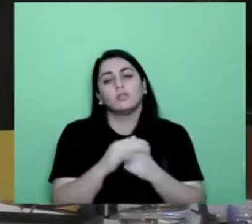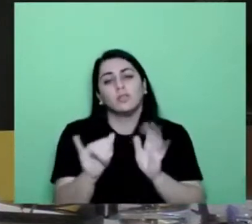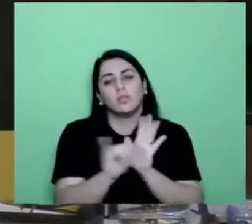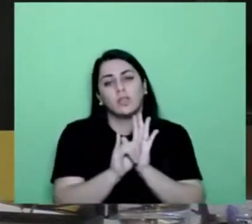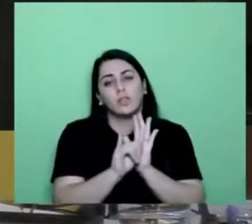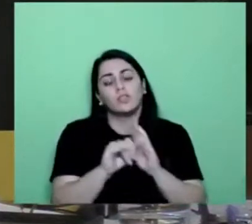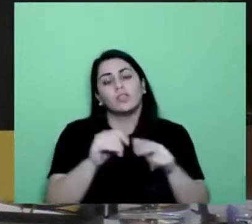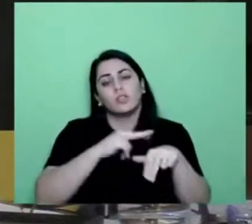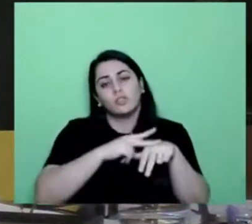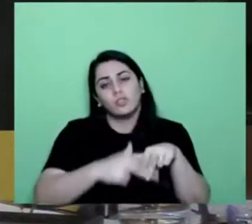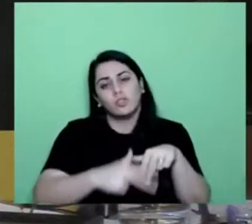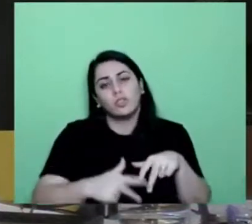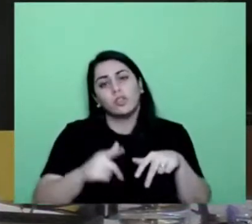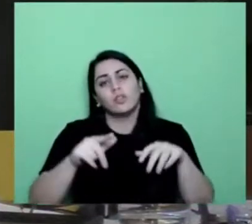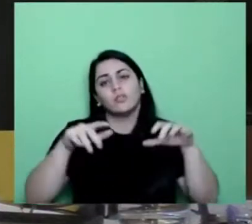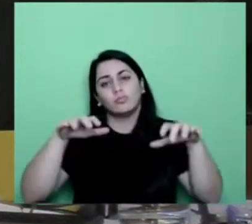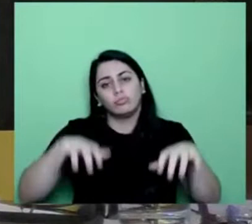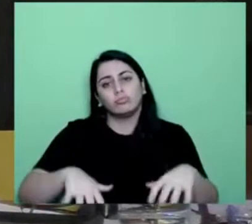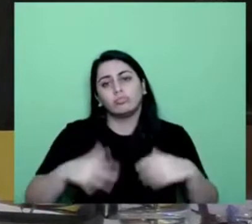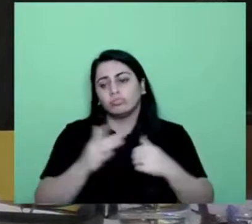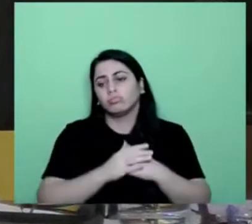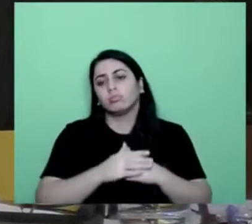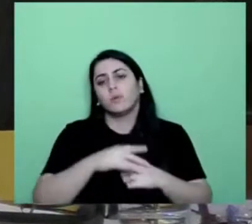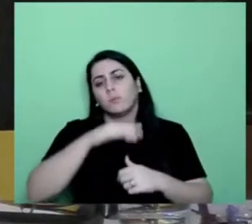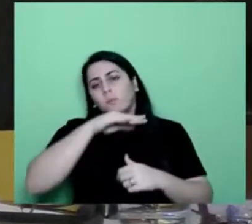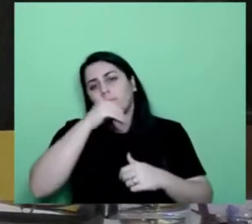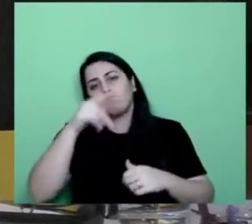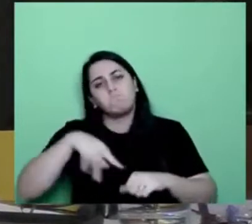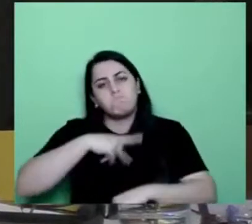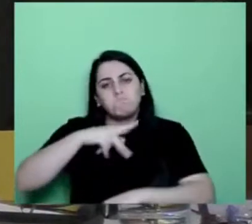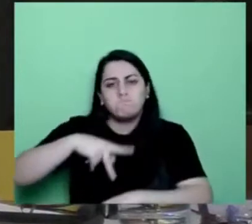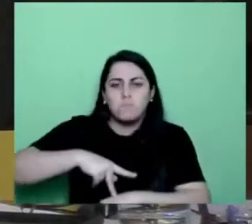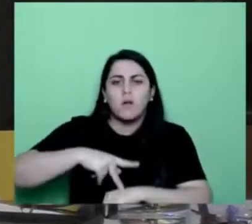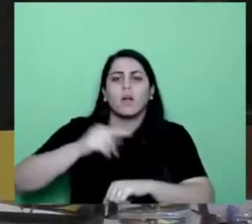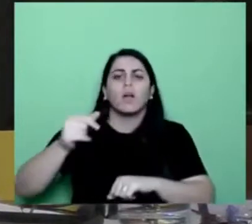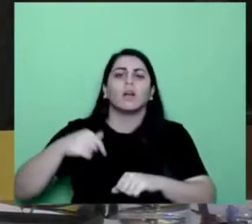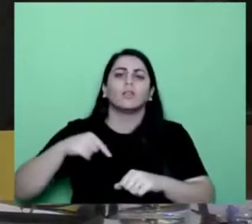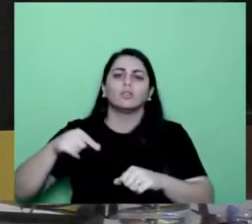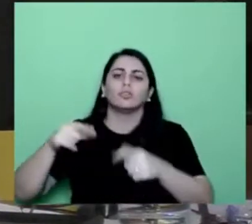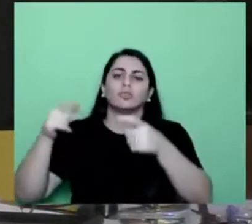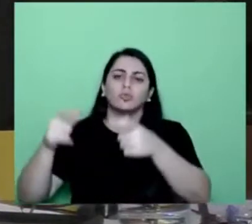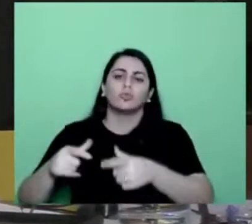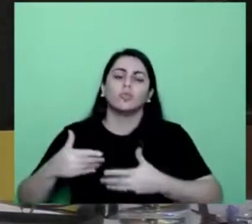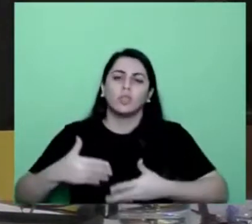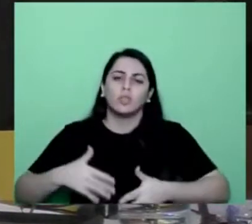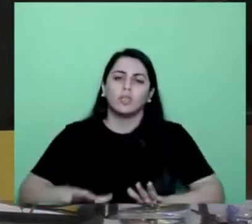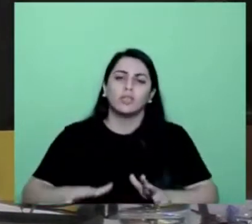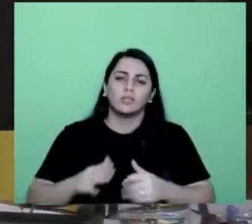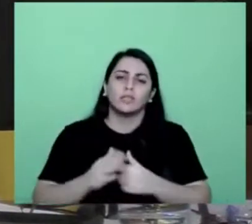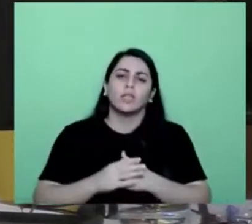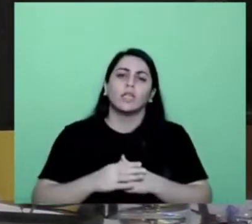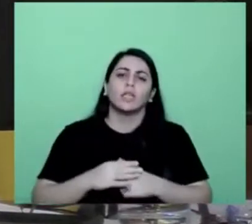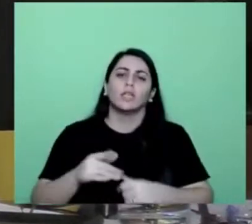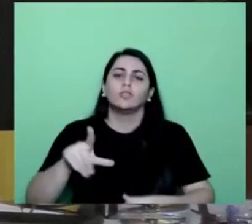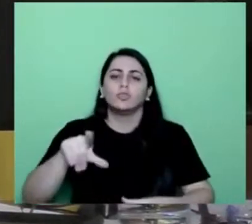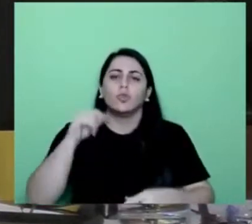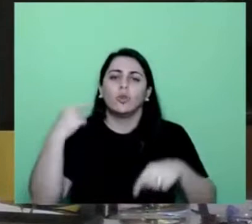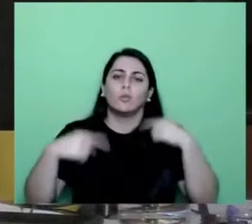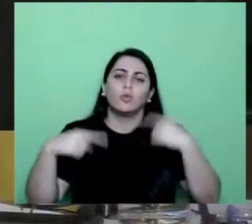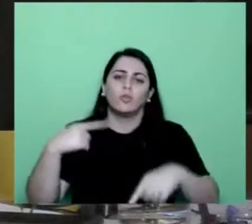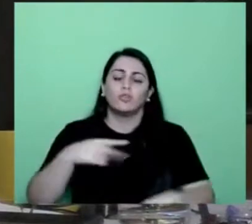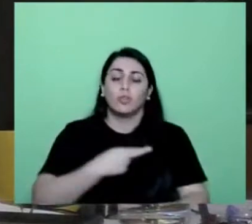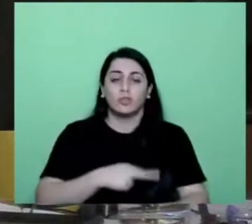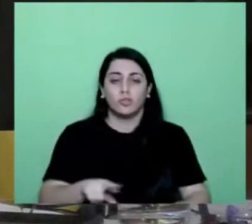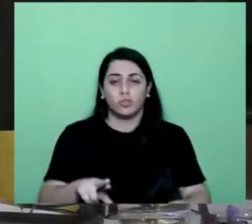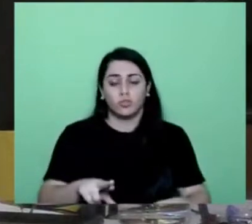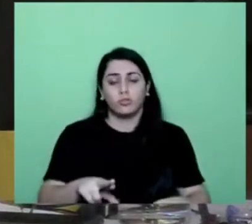territorial, de nacionalidade, de posição política e de religião. Observando